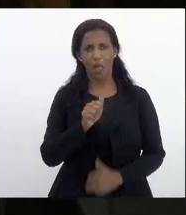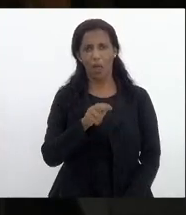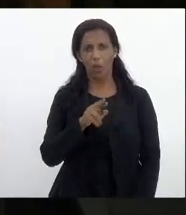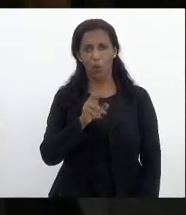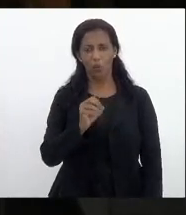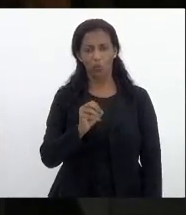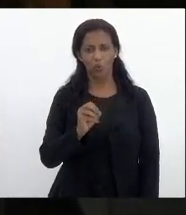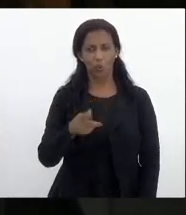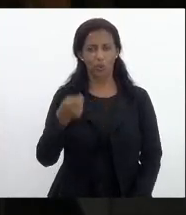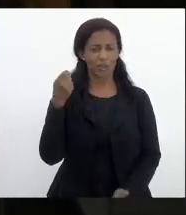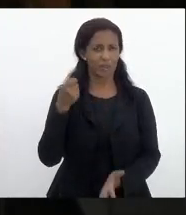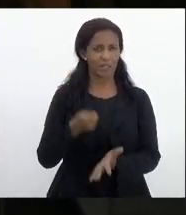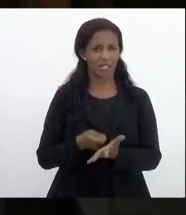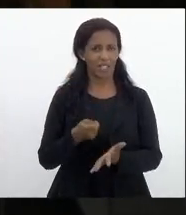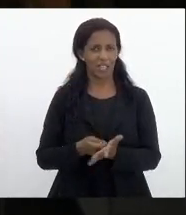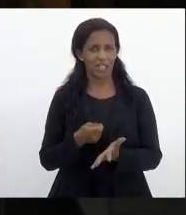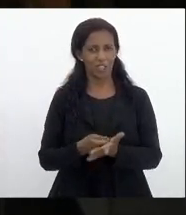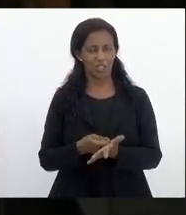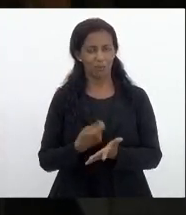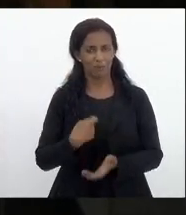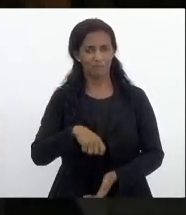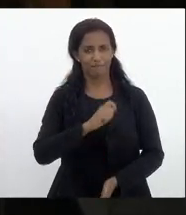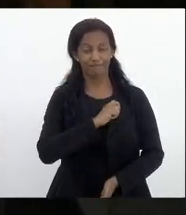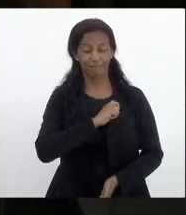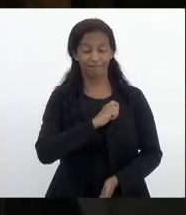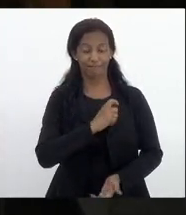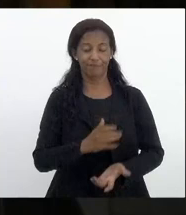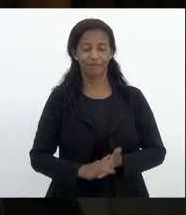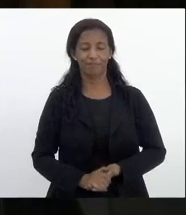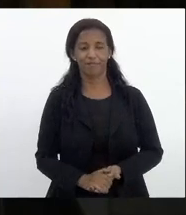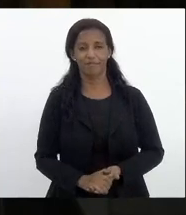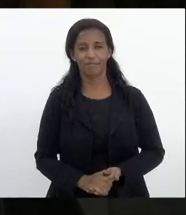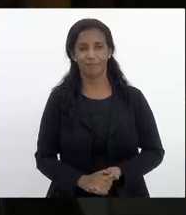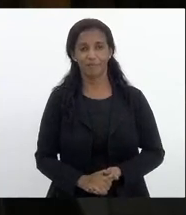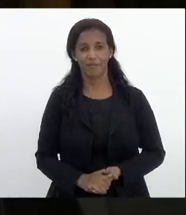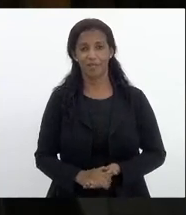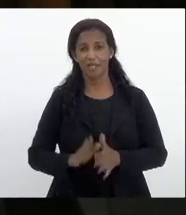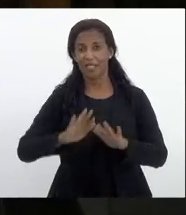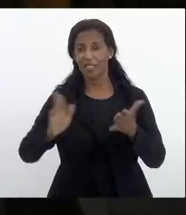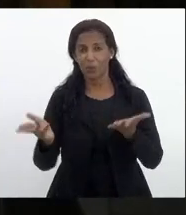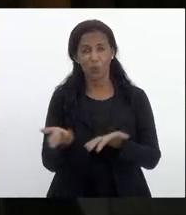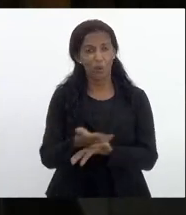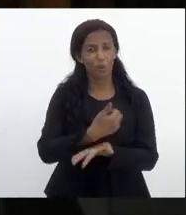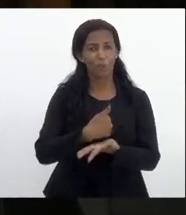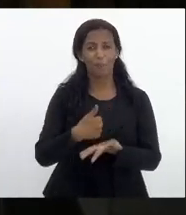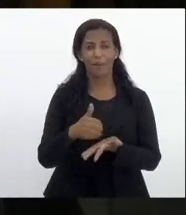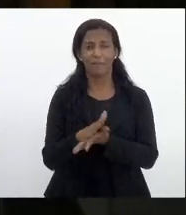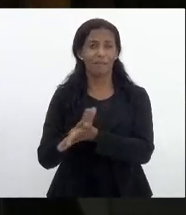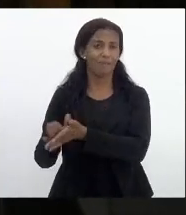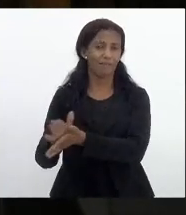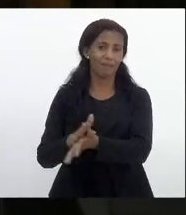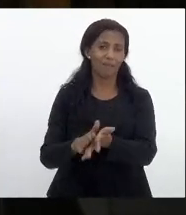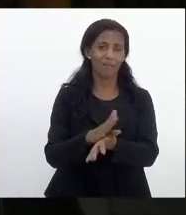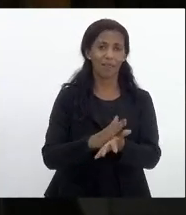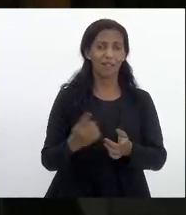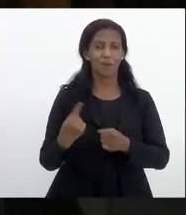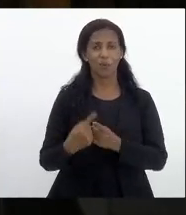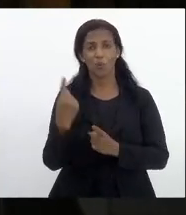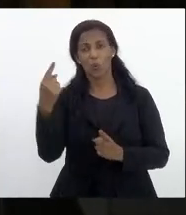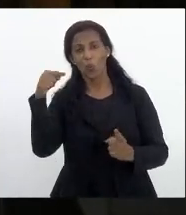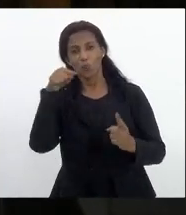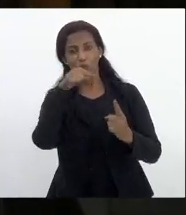nefasto regime de recuperação fiscal que não recupera nada porque só tem um